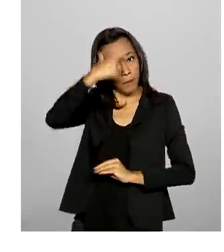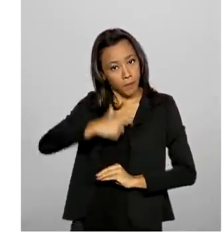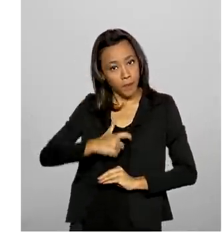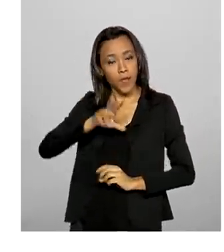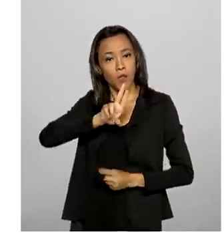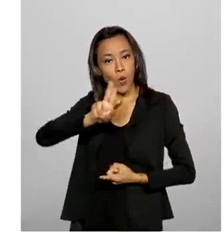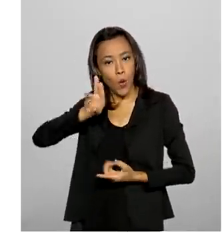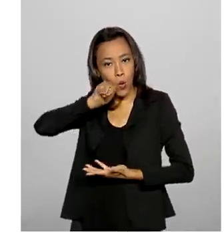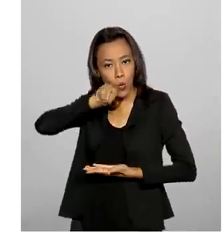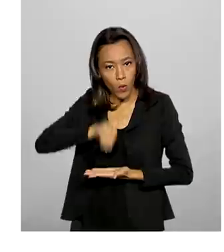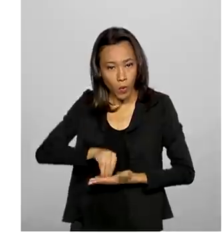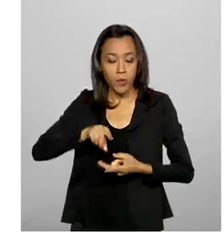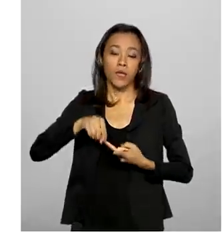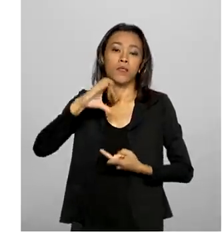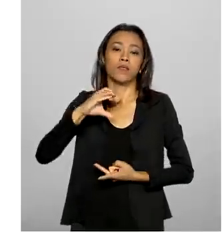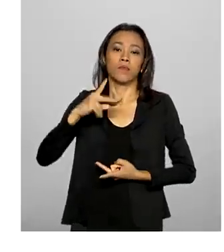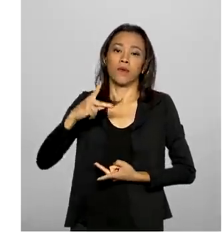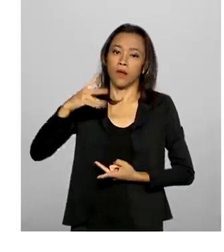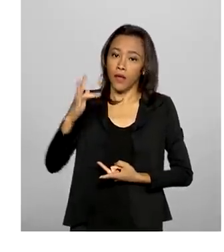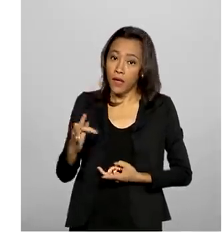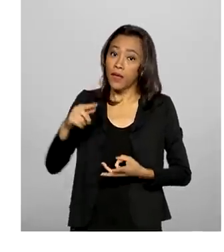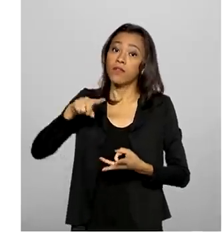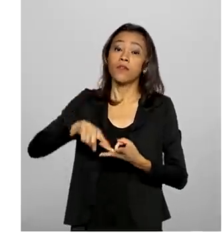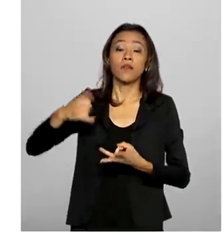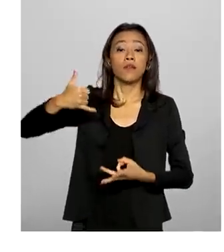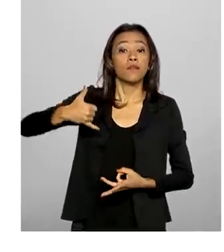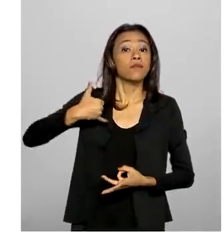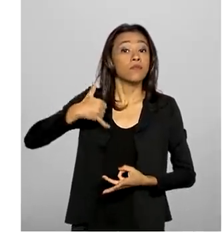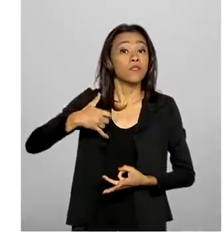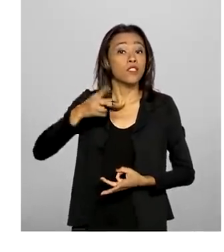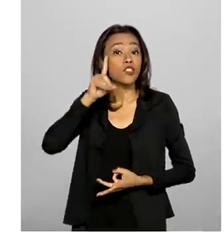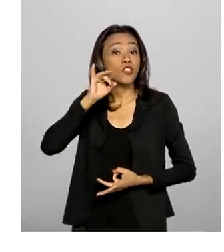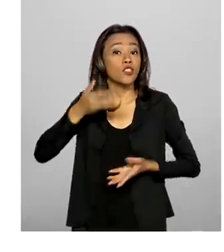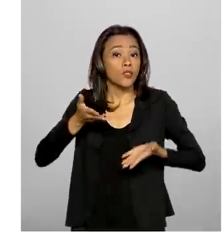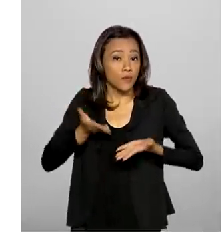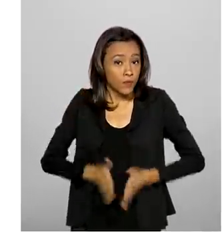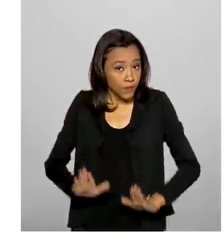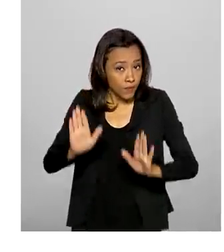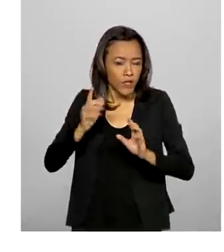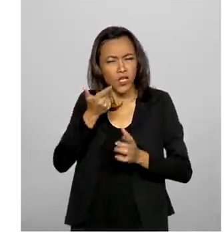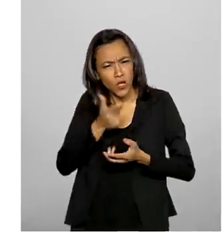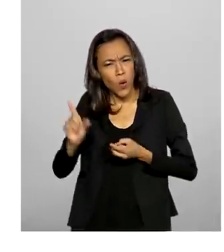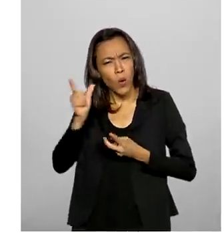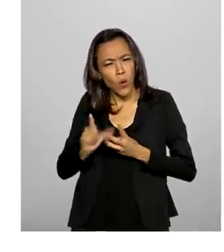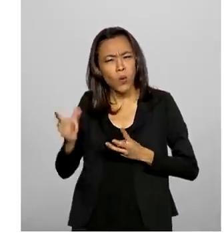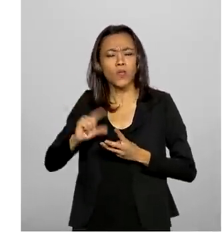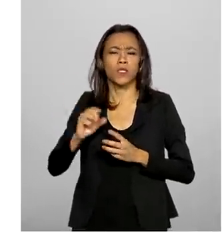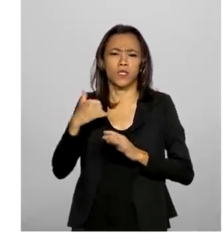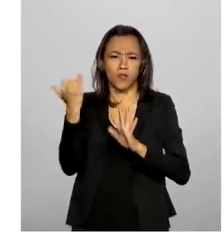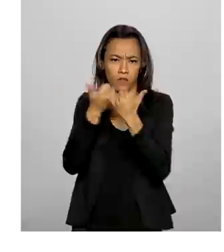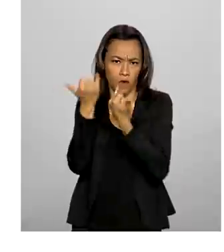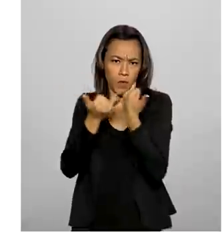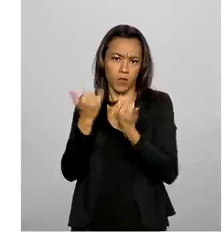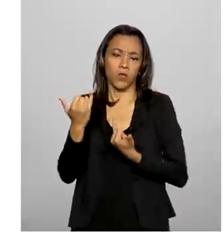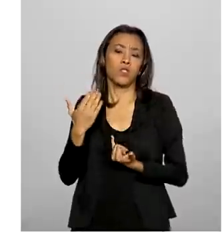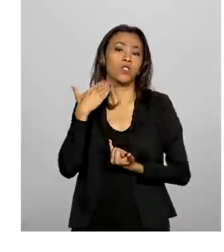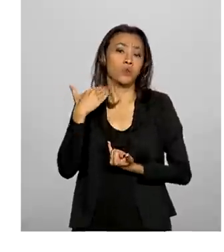como nome, CPF e data de nascimento, além de outras informações bancárias e familiares.